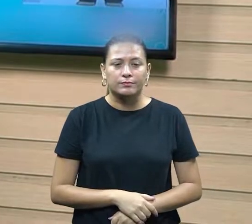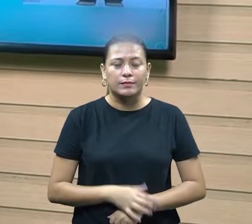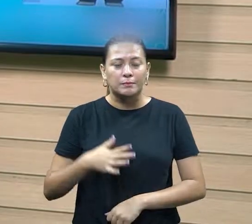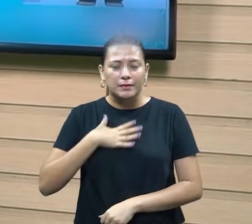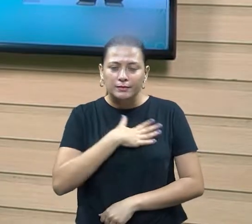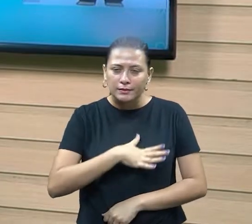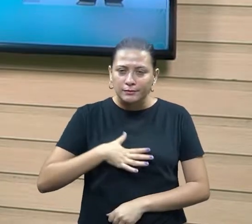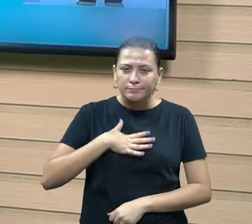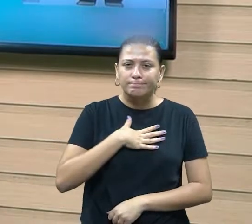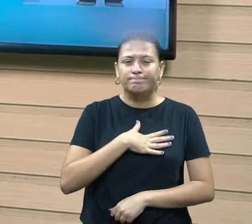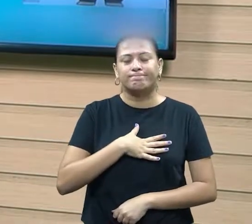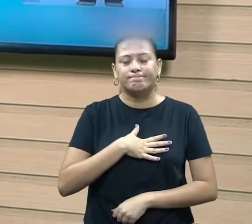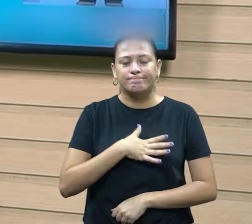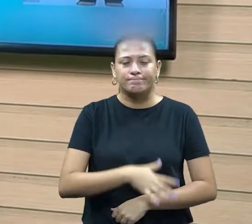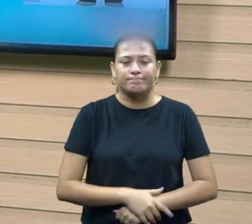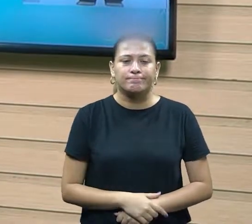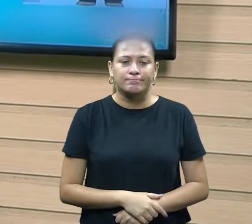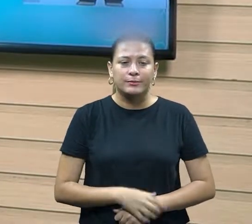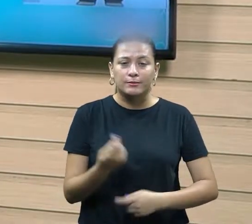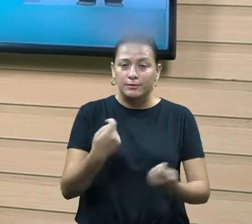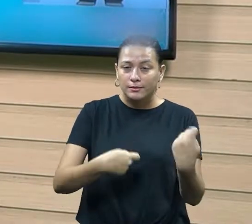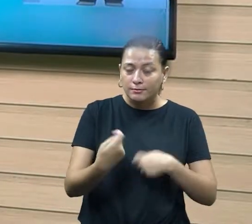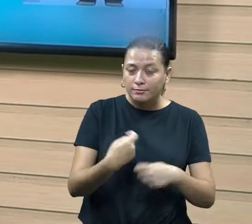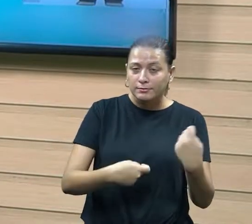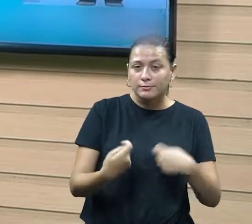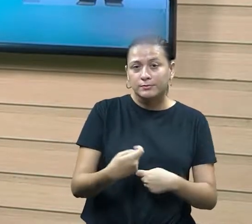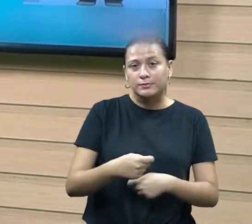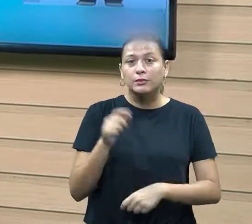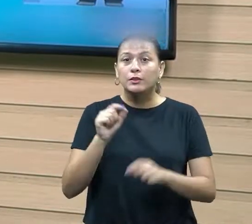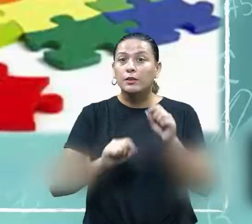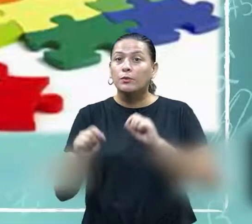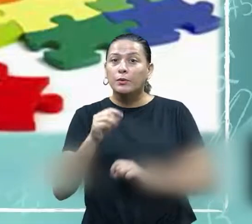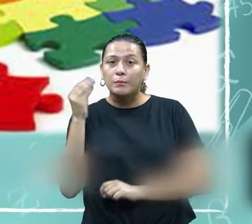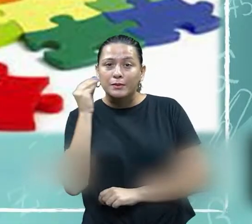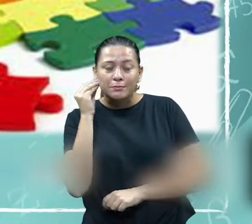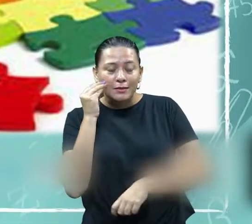satisfeito. Negociação. Que é um ato social.